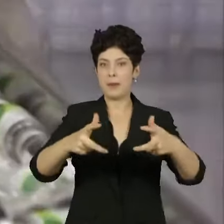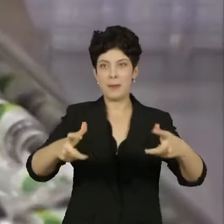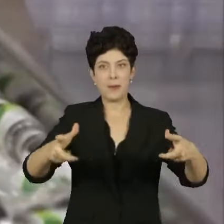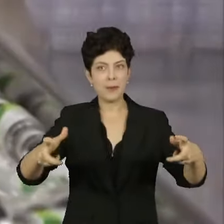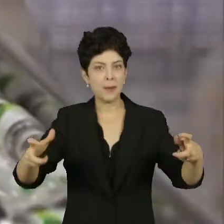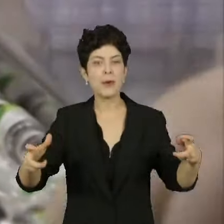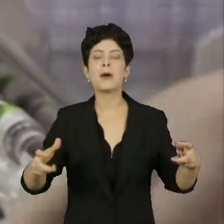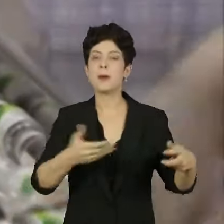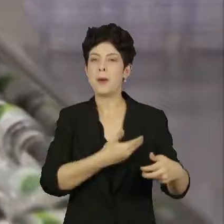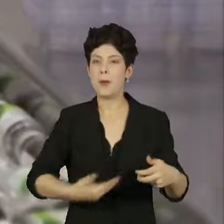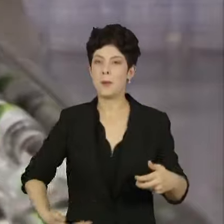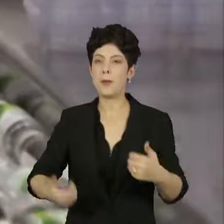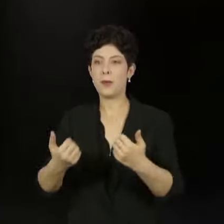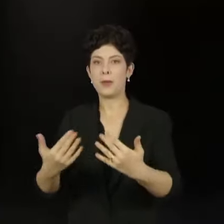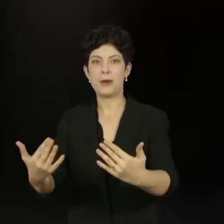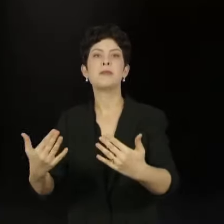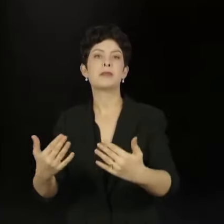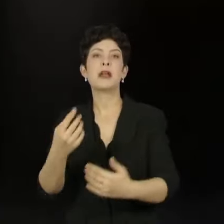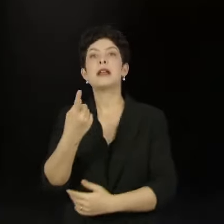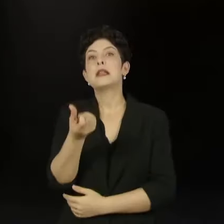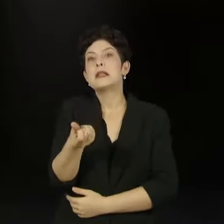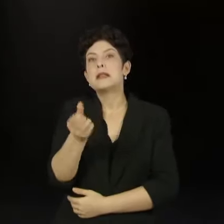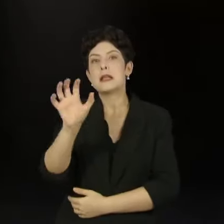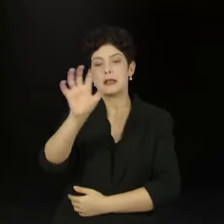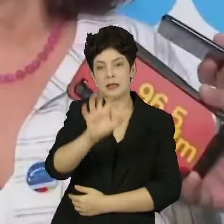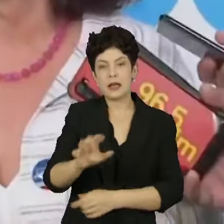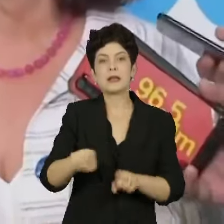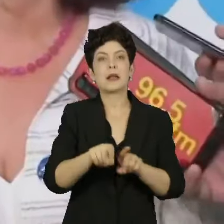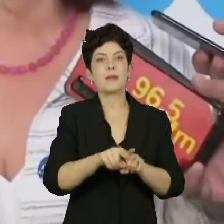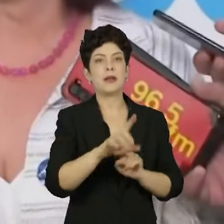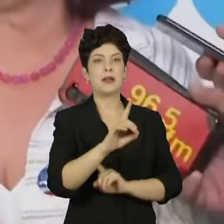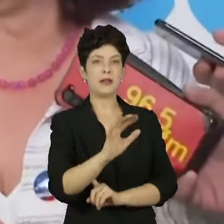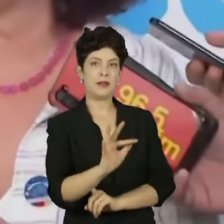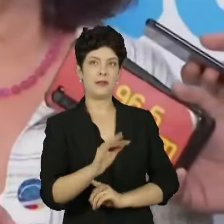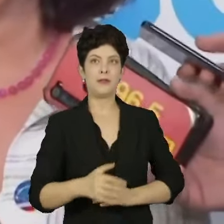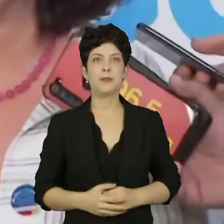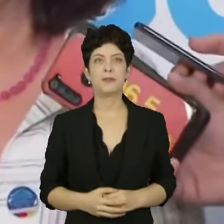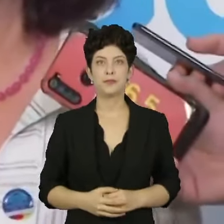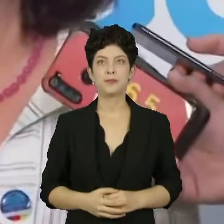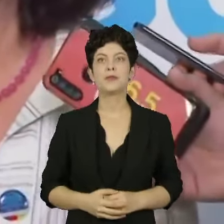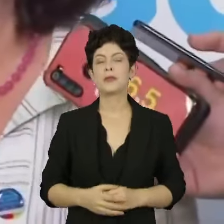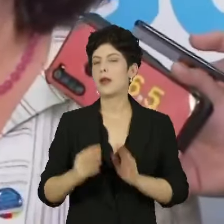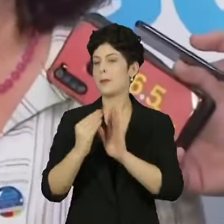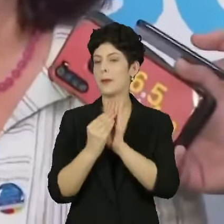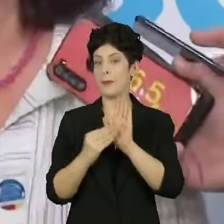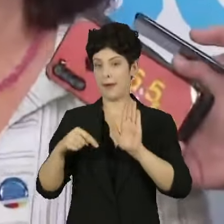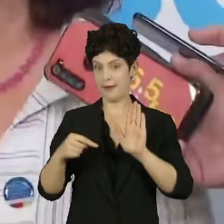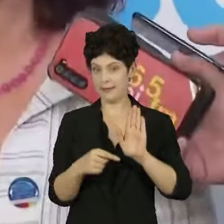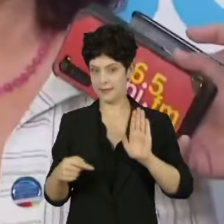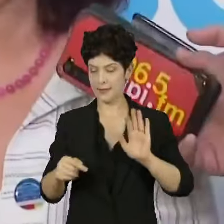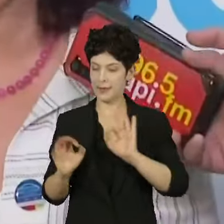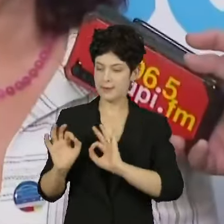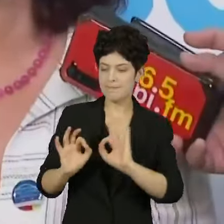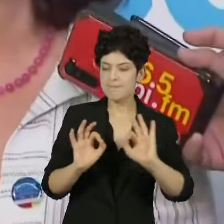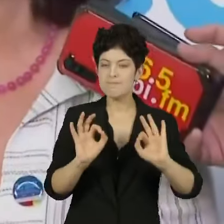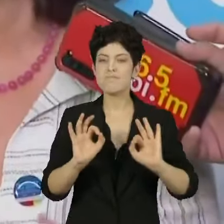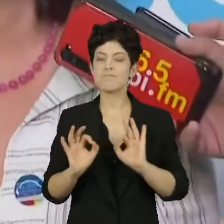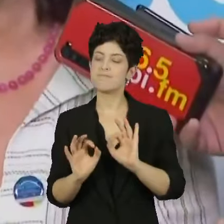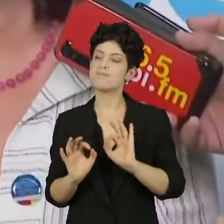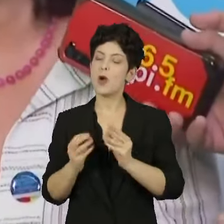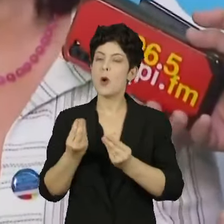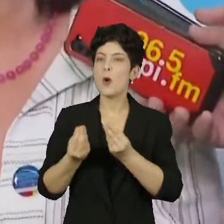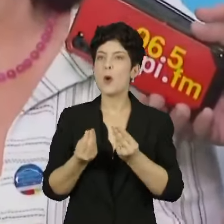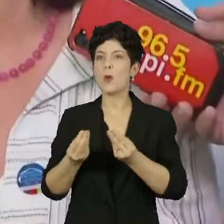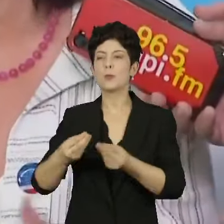para a rede pública em 16 estados e no Distrito Federal. Nós estamos definindo esta semana essa organização.